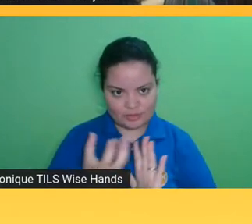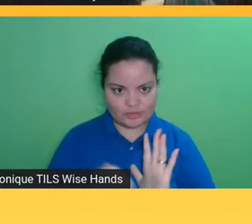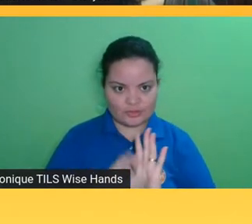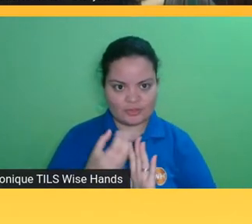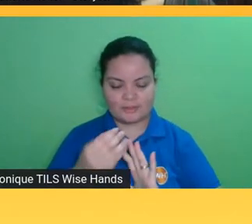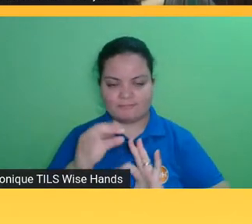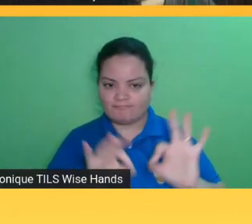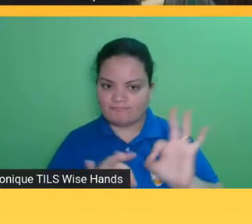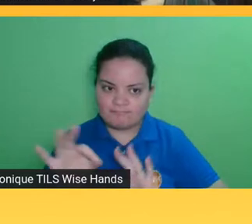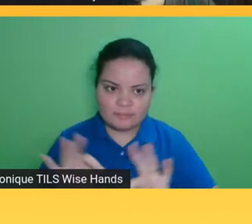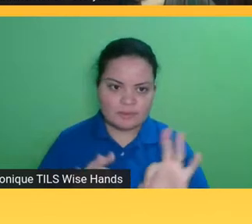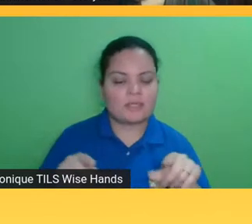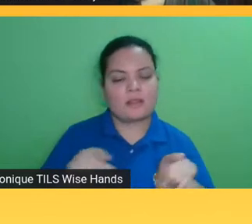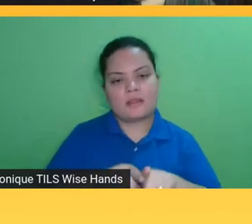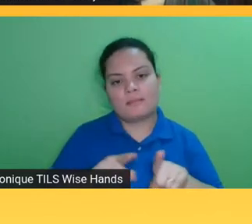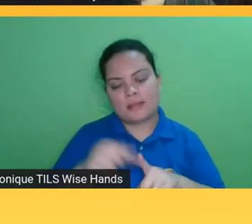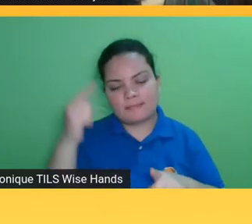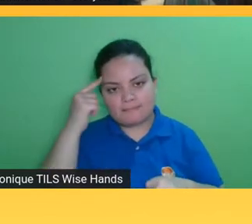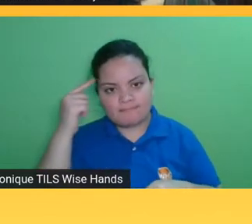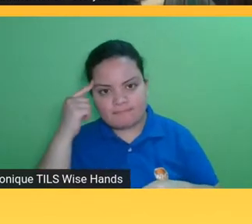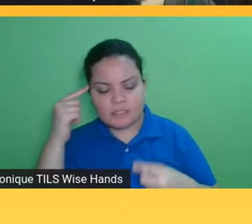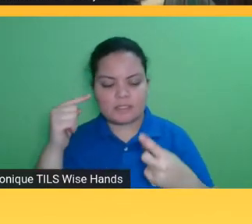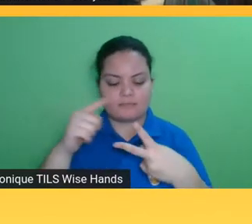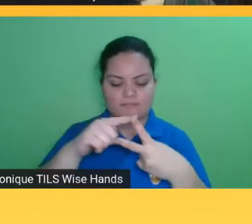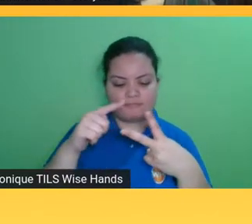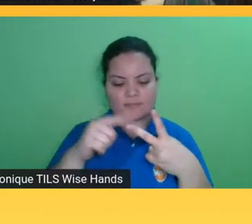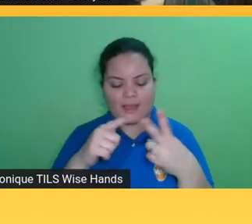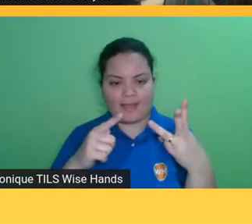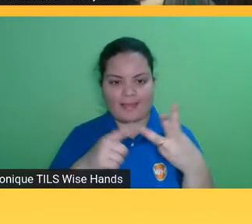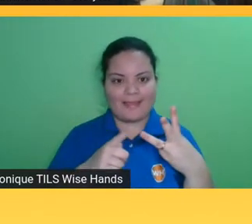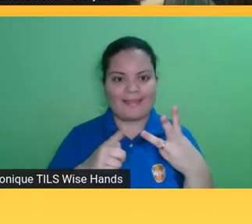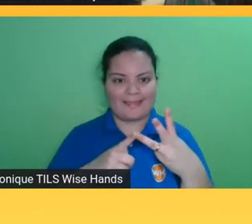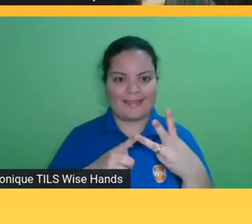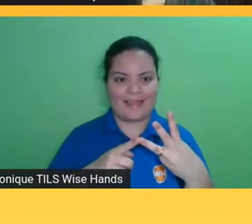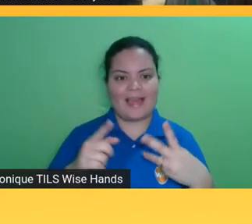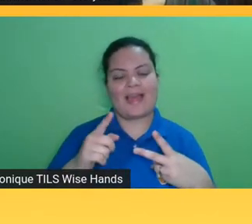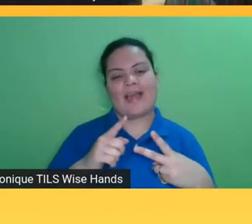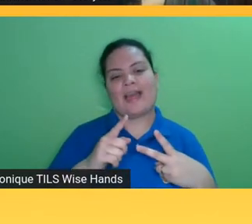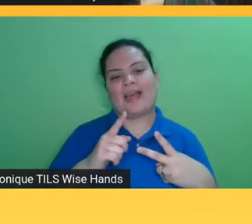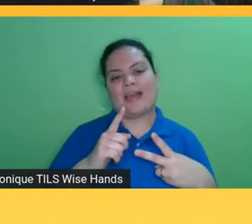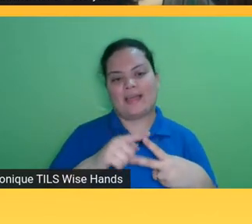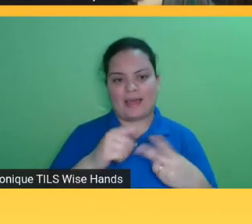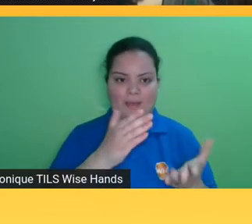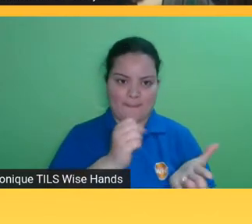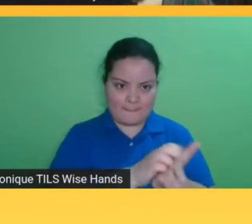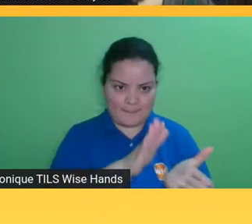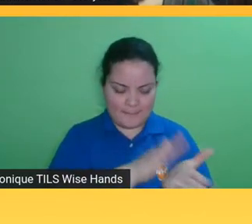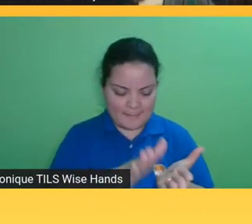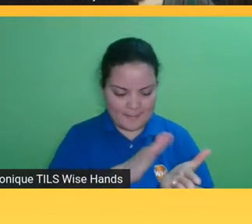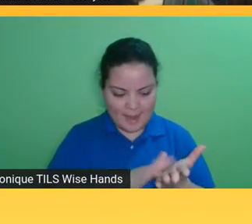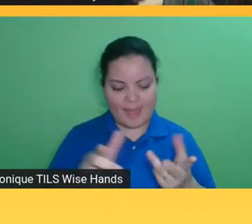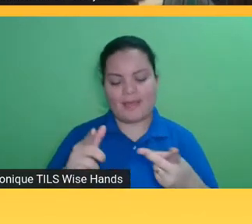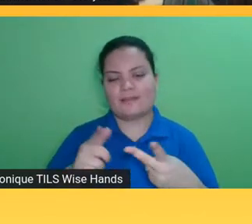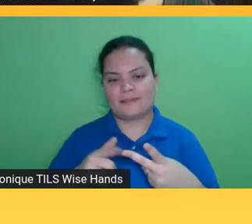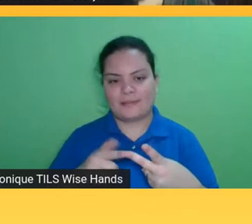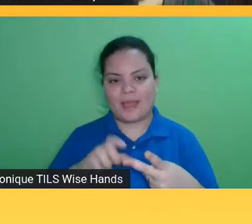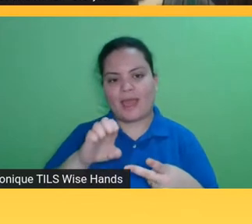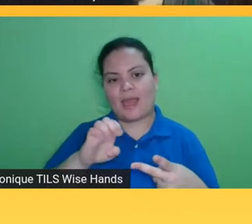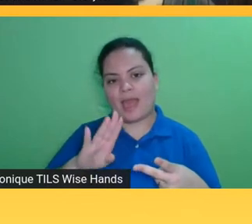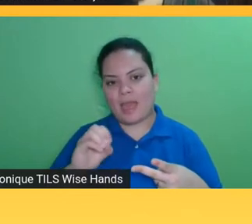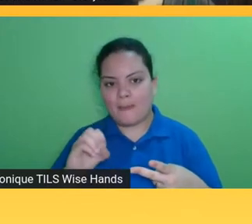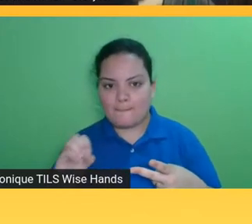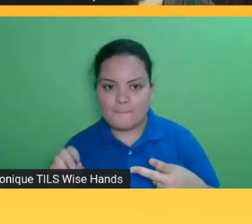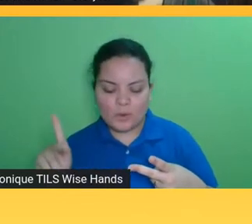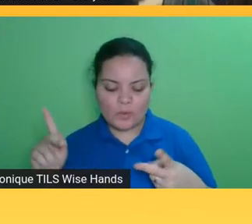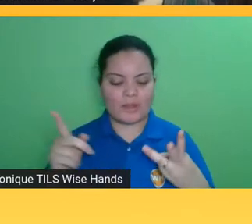pensando nesses outros formatos então o ebook já é mais ou menos uma rotina então todo mundo dentro da editora da companhia sabe que